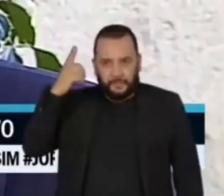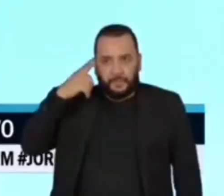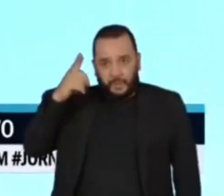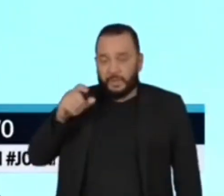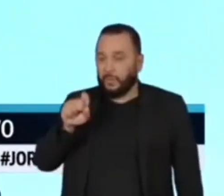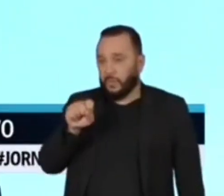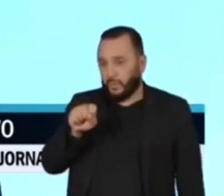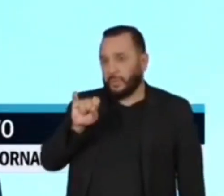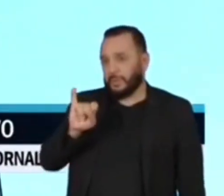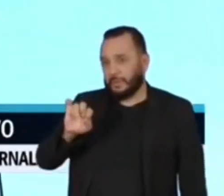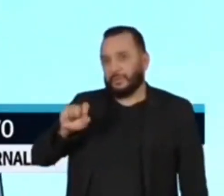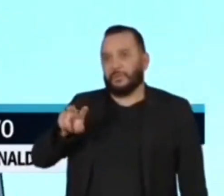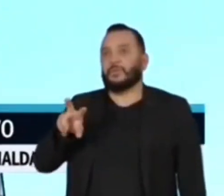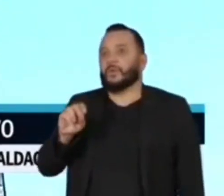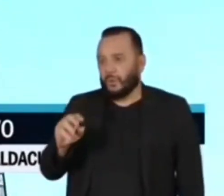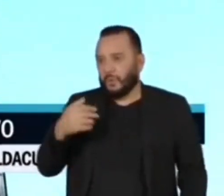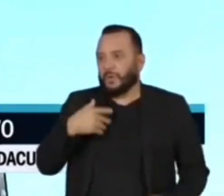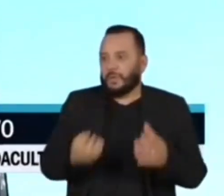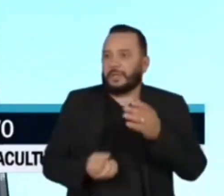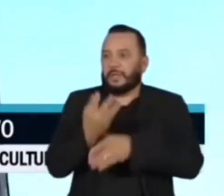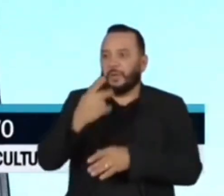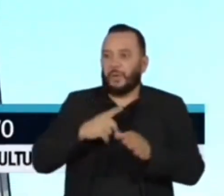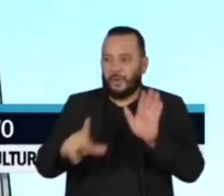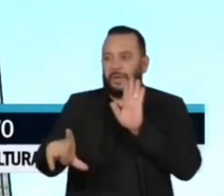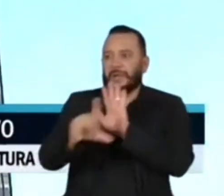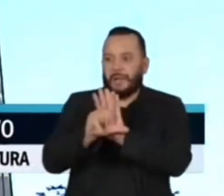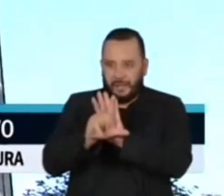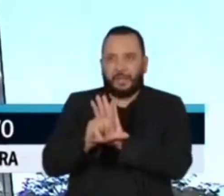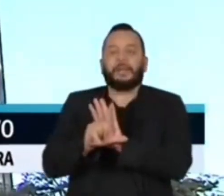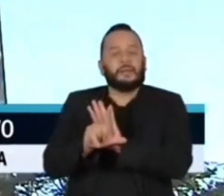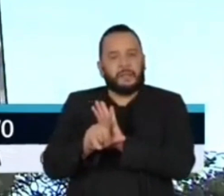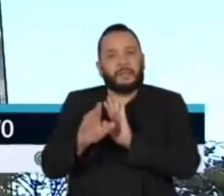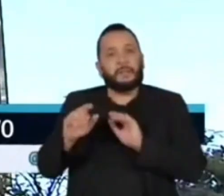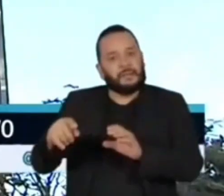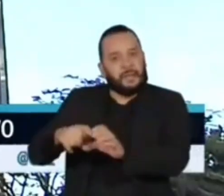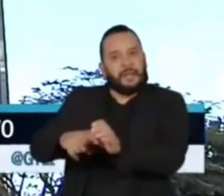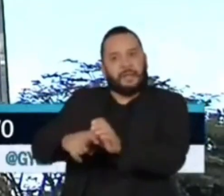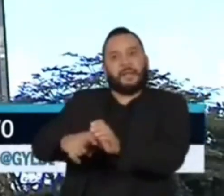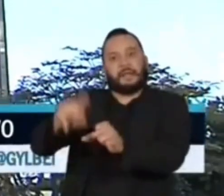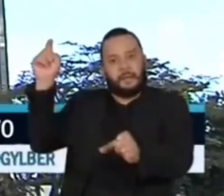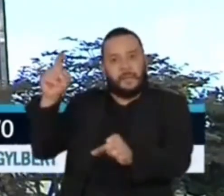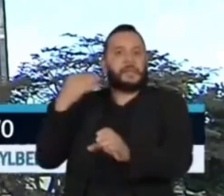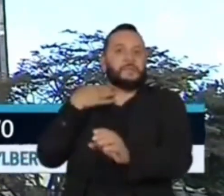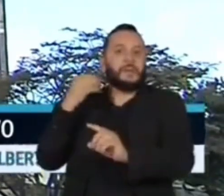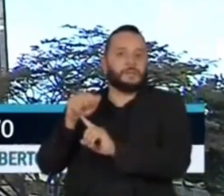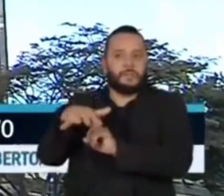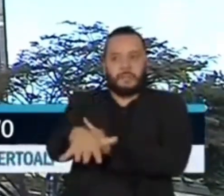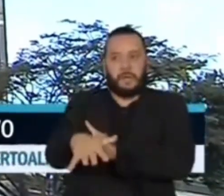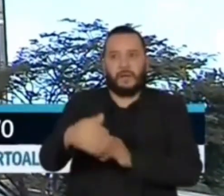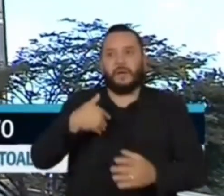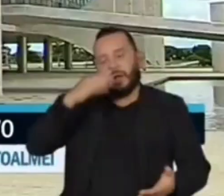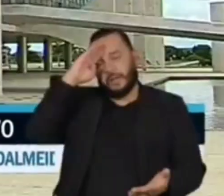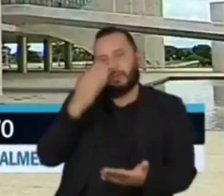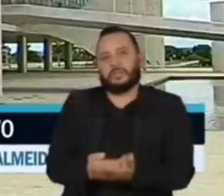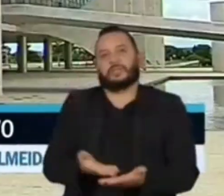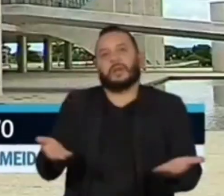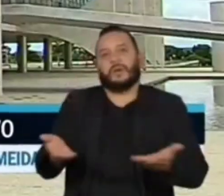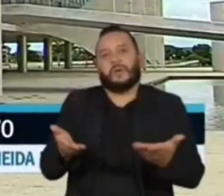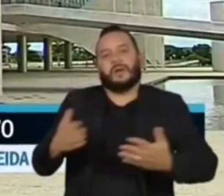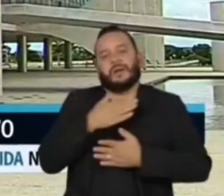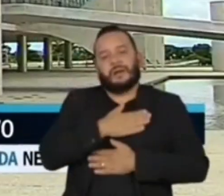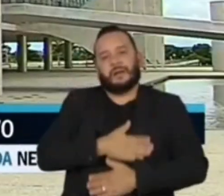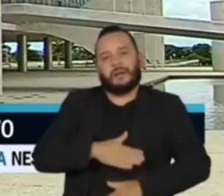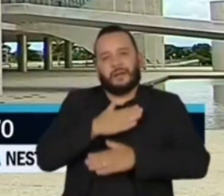Republicanos, relator da lei que deu independência ao Banco Central, acredita que agora é preciso calma e